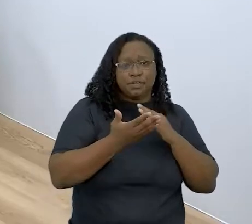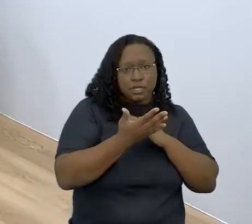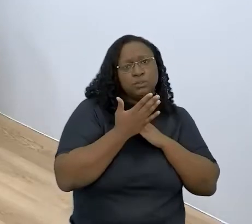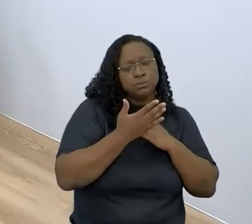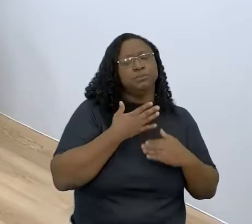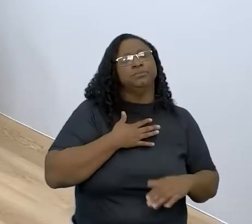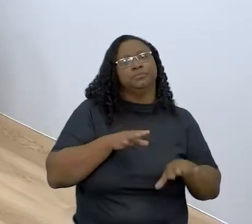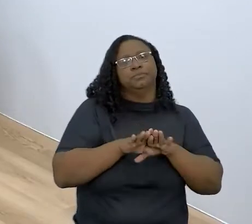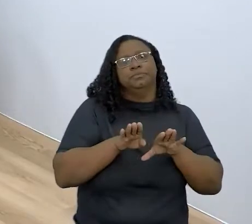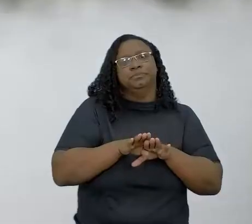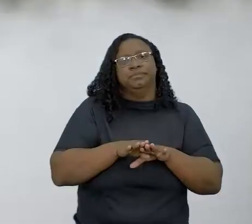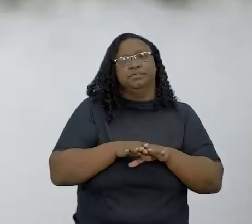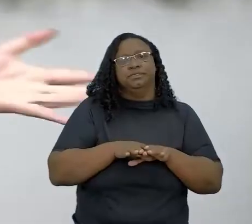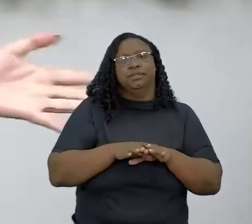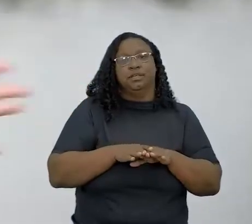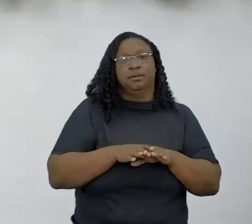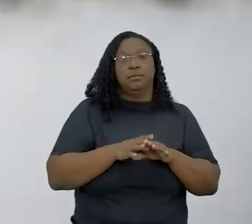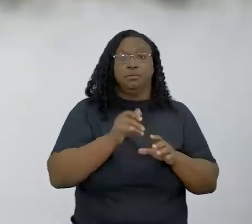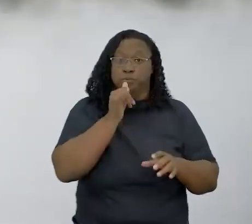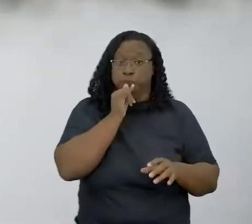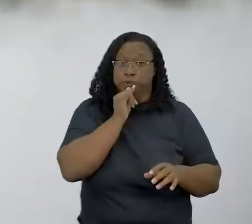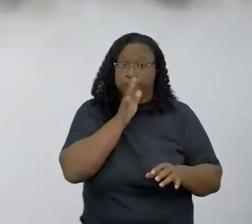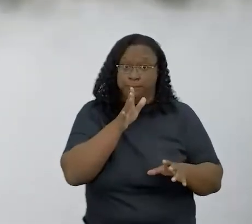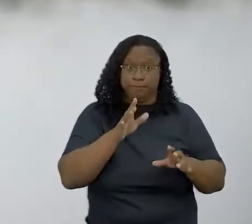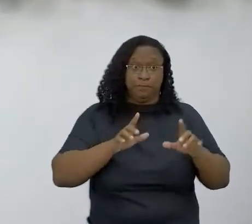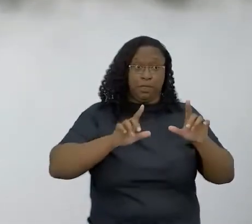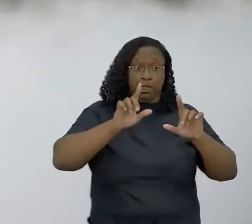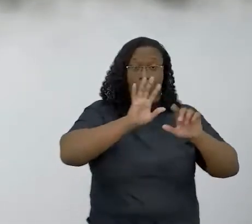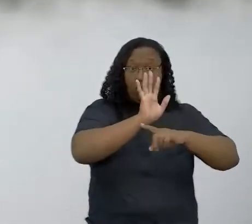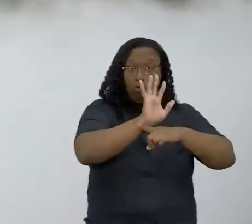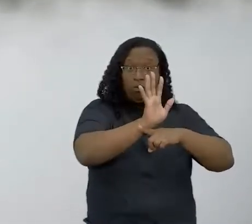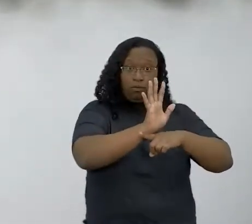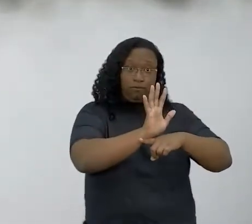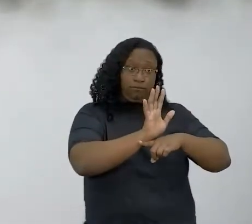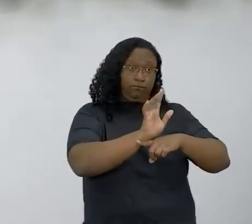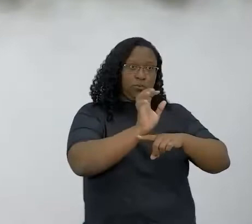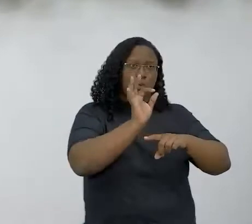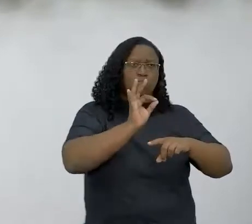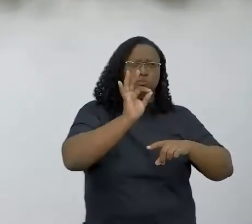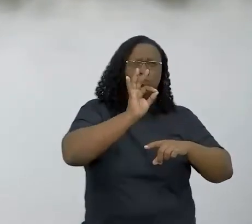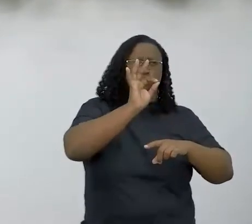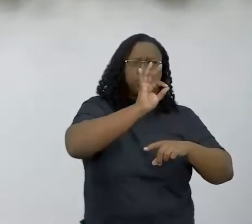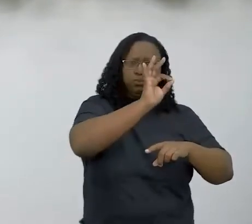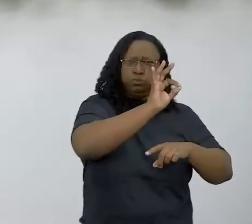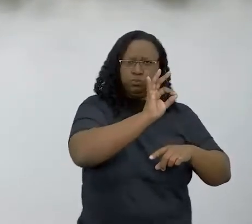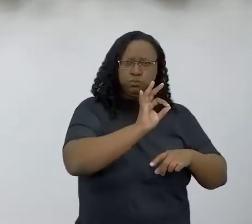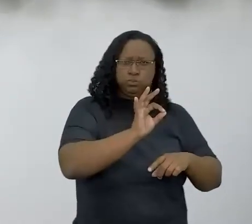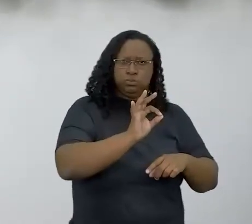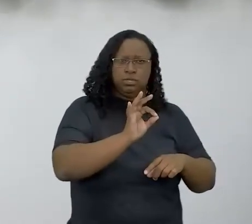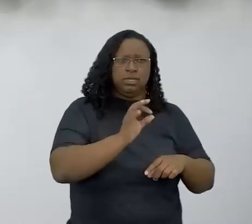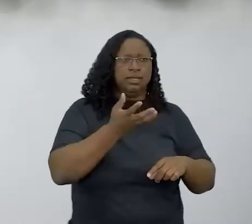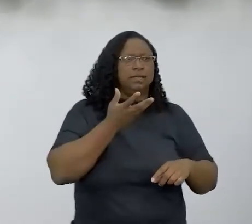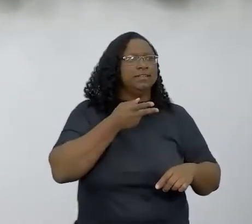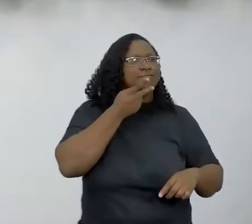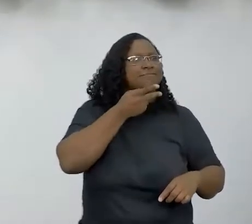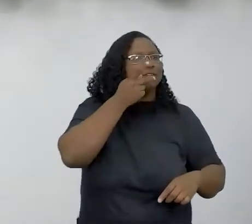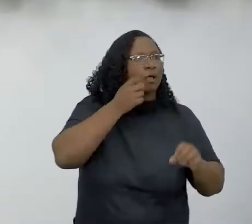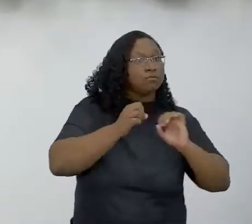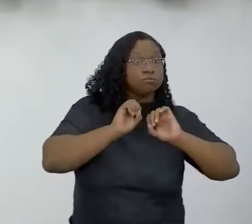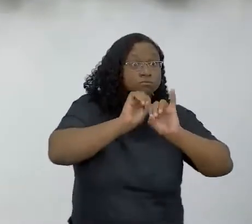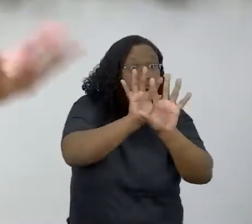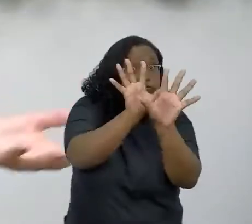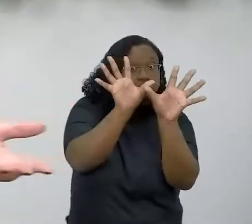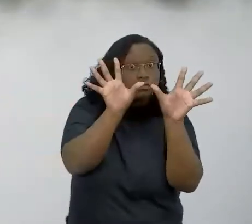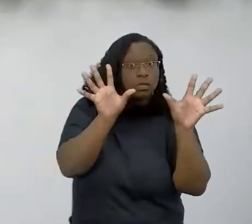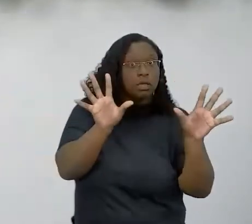determinado conteúdo, ah, quer ver um exemplo? O vídeo da Dengue. Eu queria falar desse conteúdo com muita clareza.